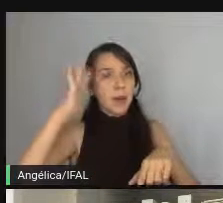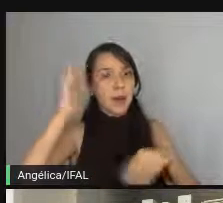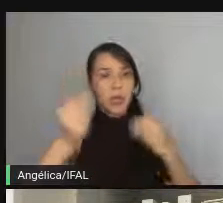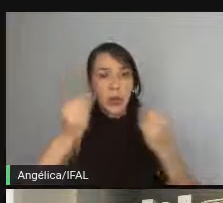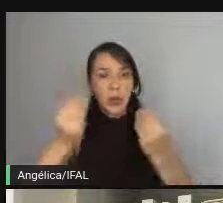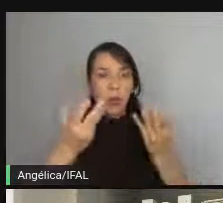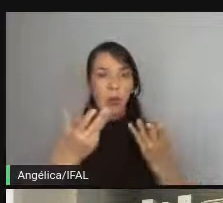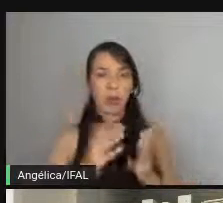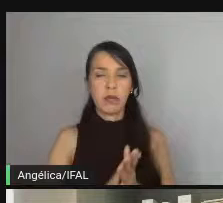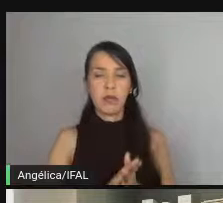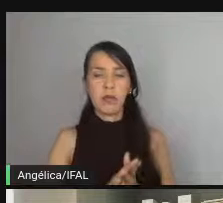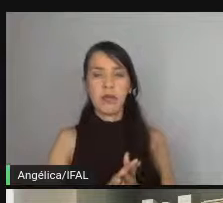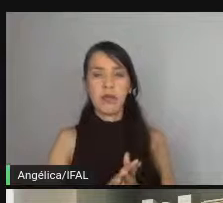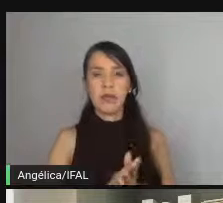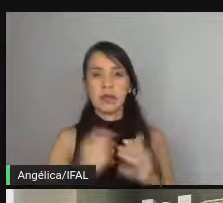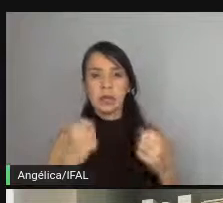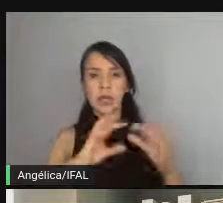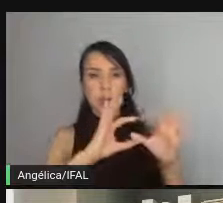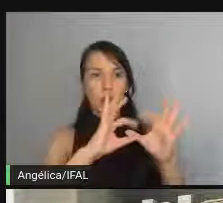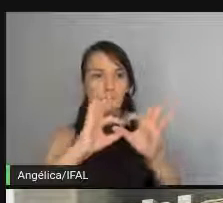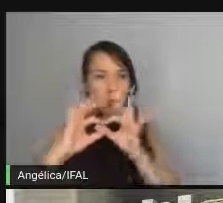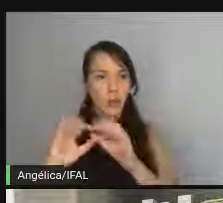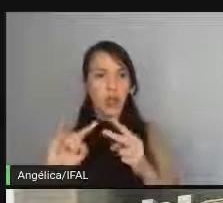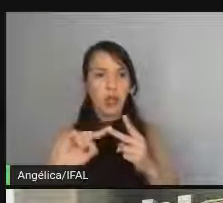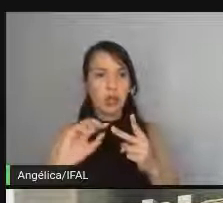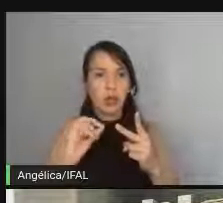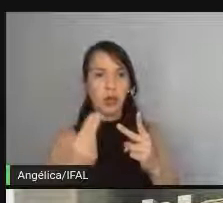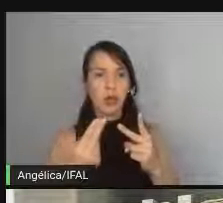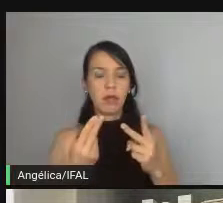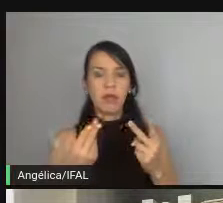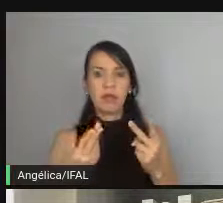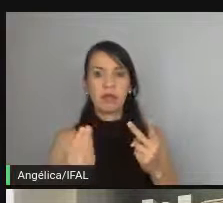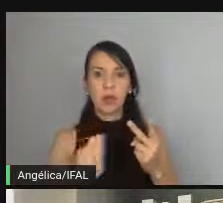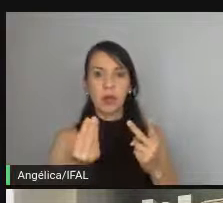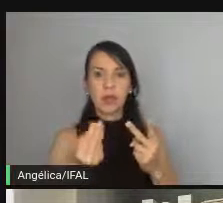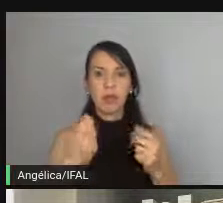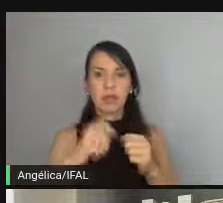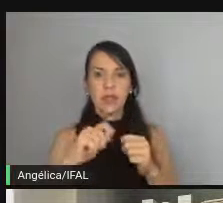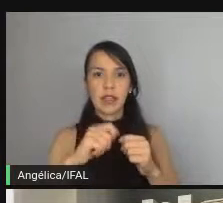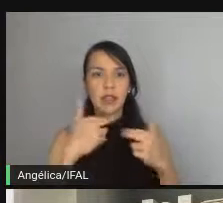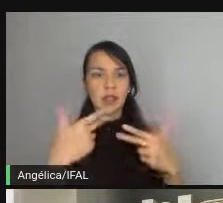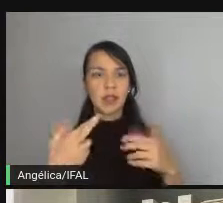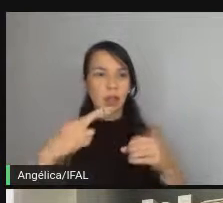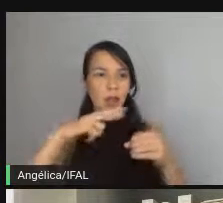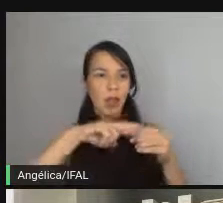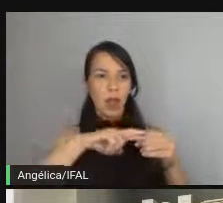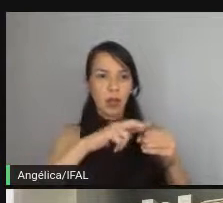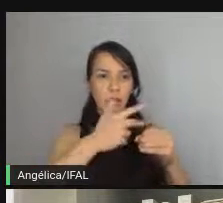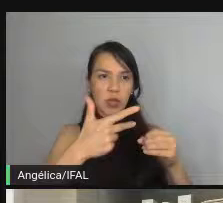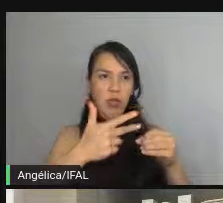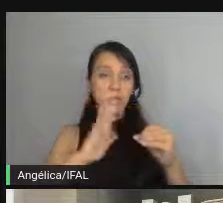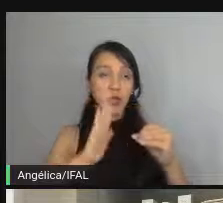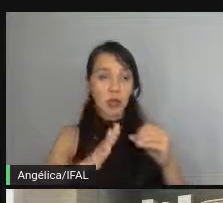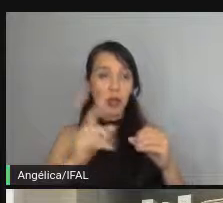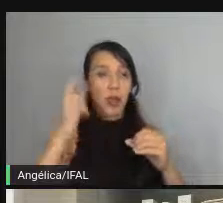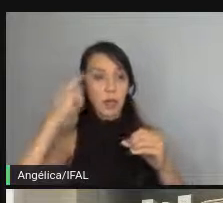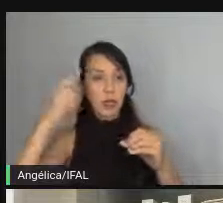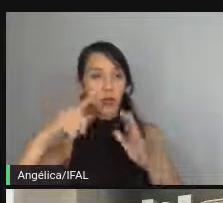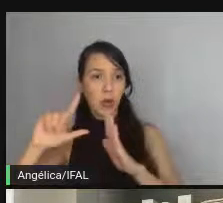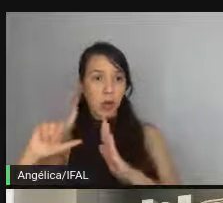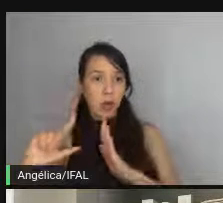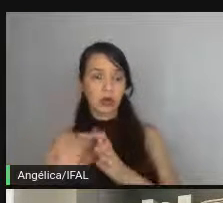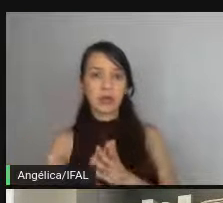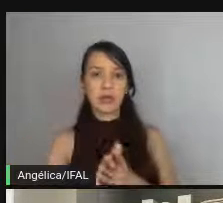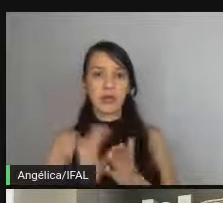como como deve ser os contextos ou como deve funcionar o retorno das coisas a gente já já pensou nisso já